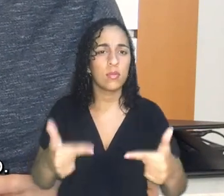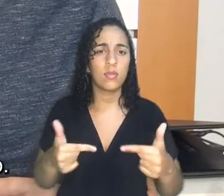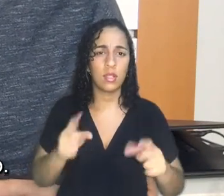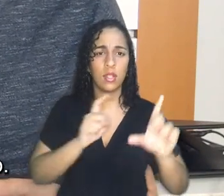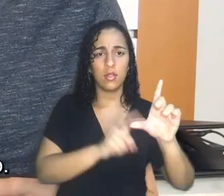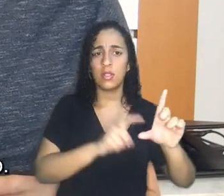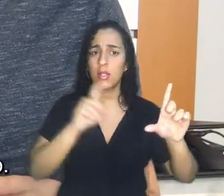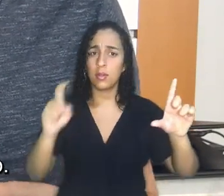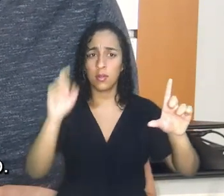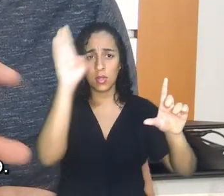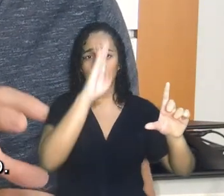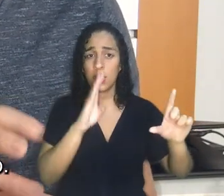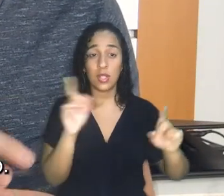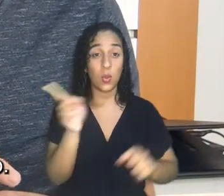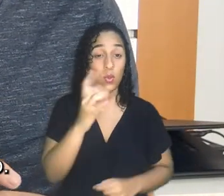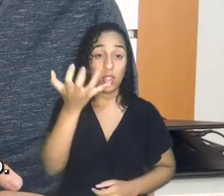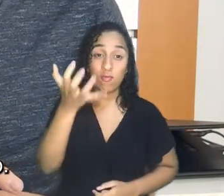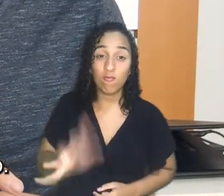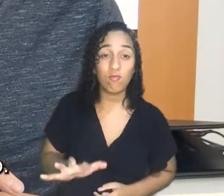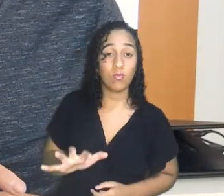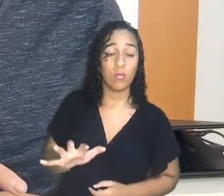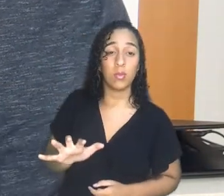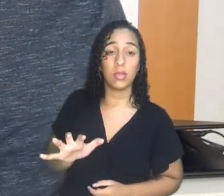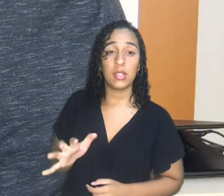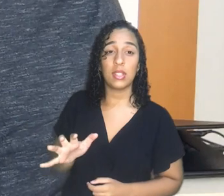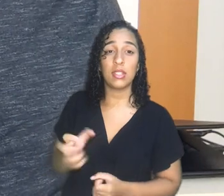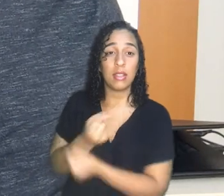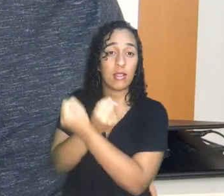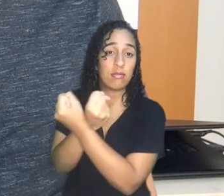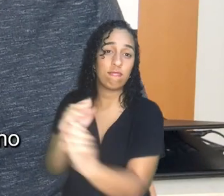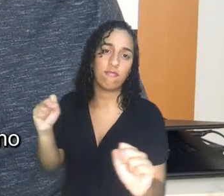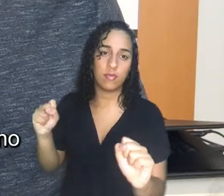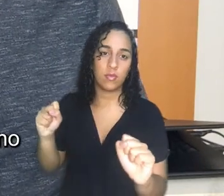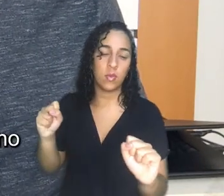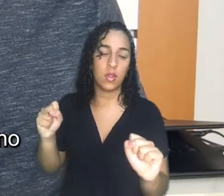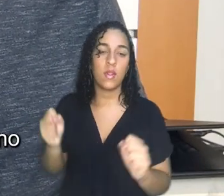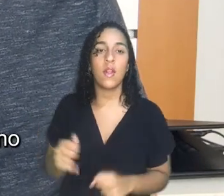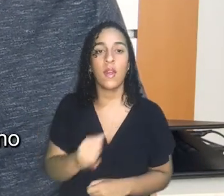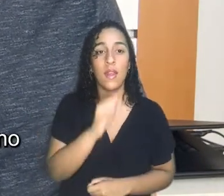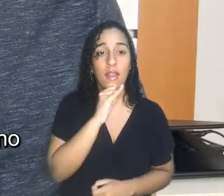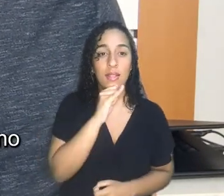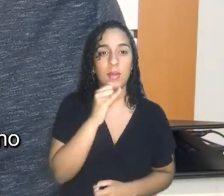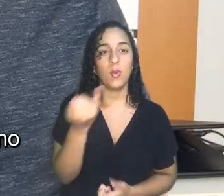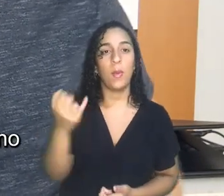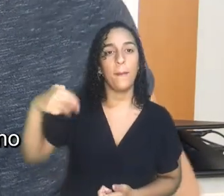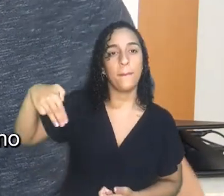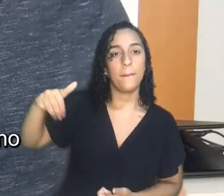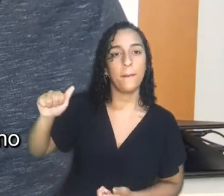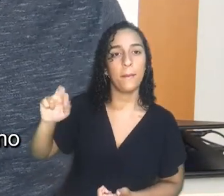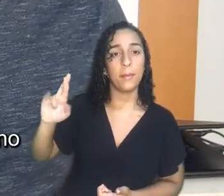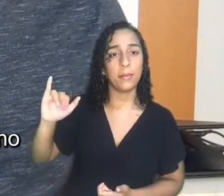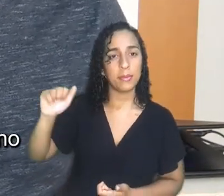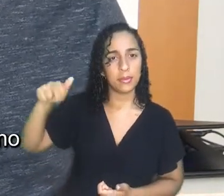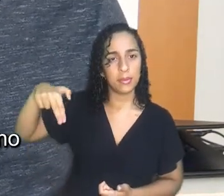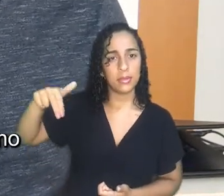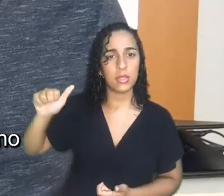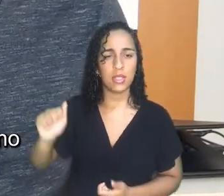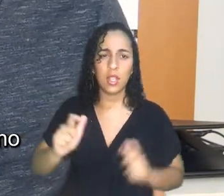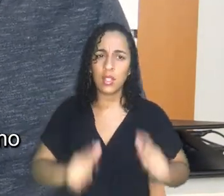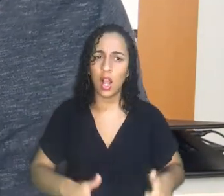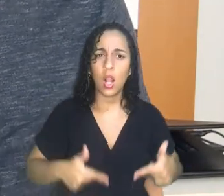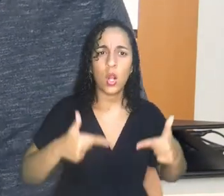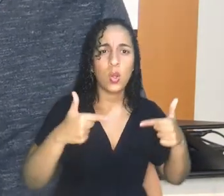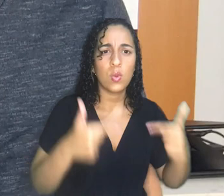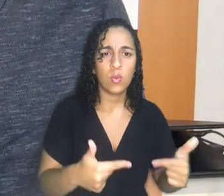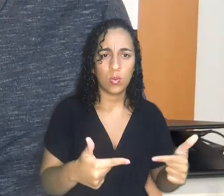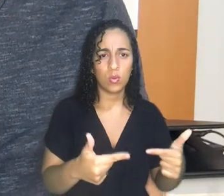sobretudo nas elites, não queriam acabar com a escravização. A elite baiana, por exemplo, que lutou por mais de um ano pela independência